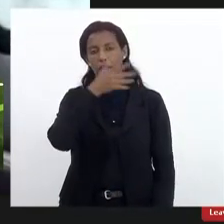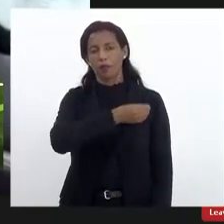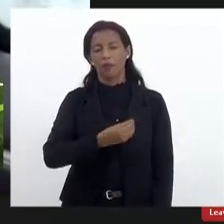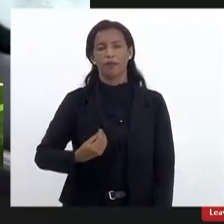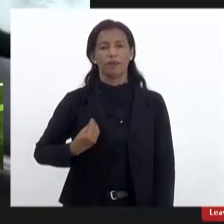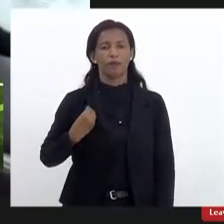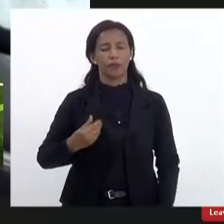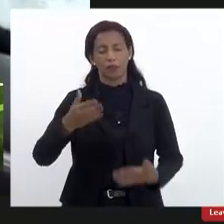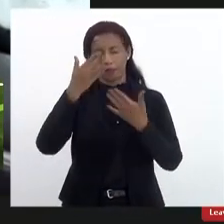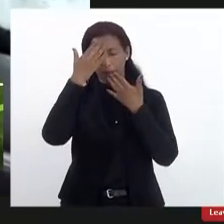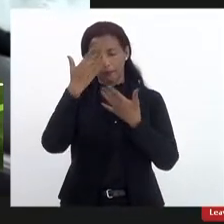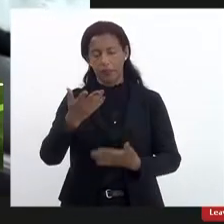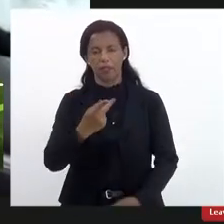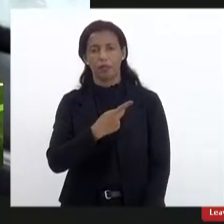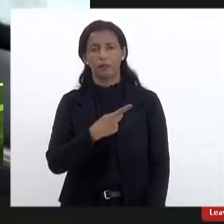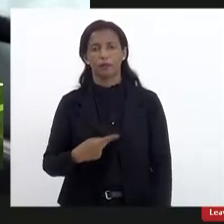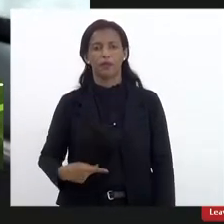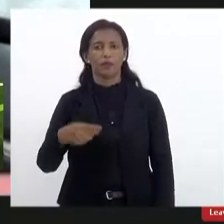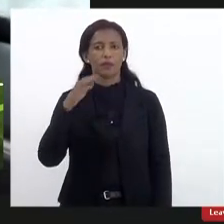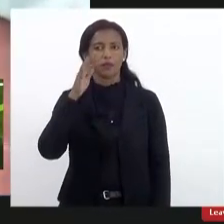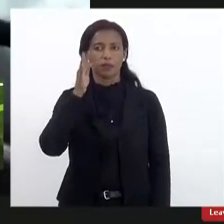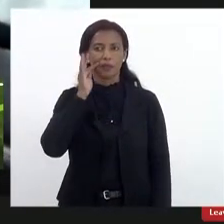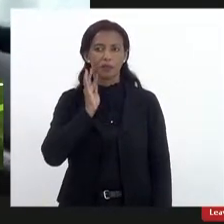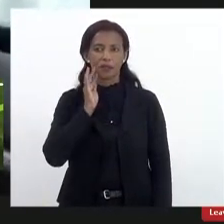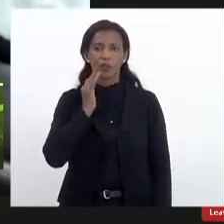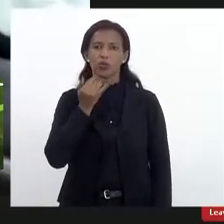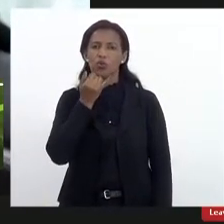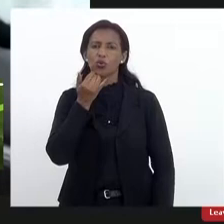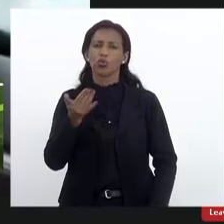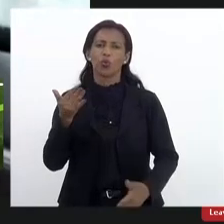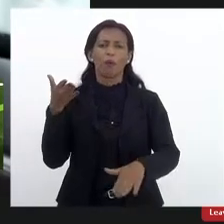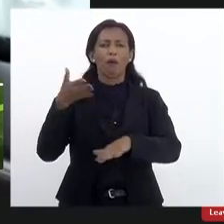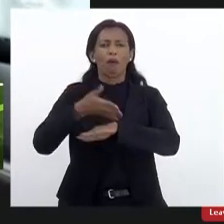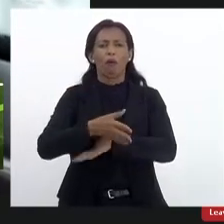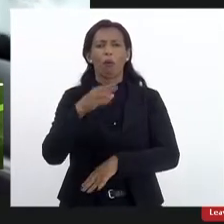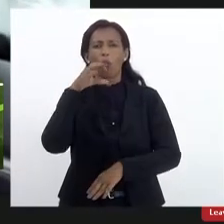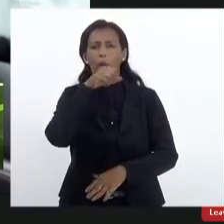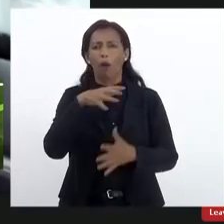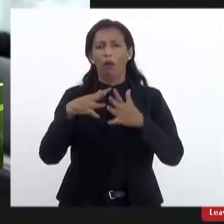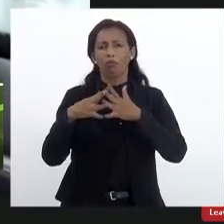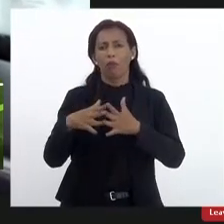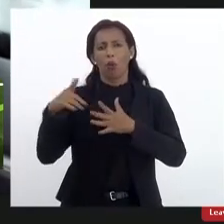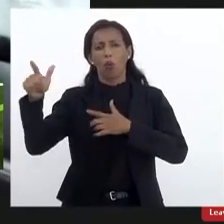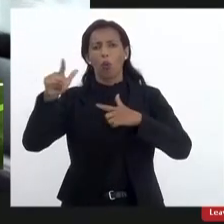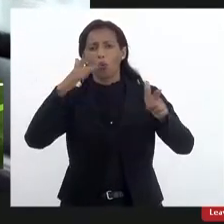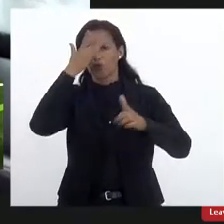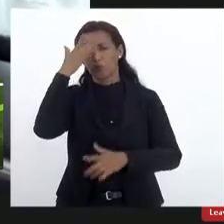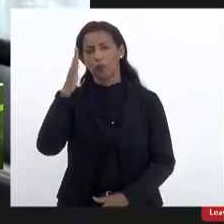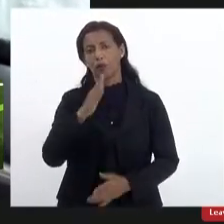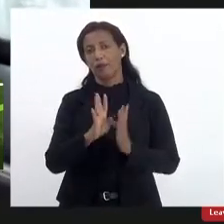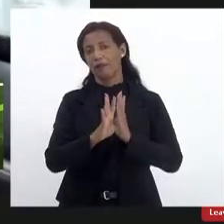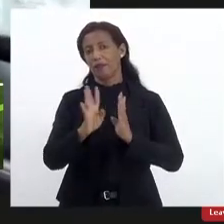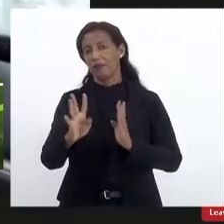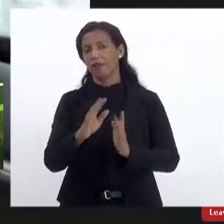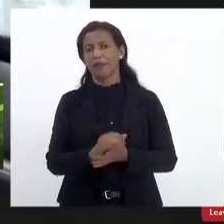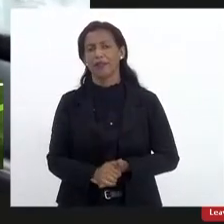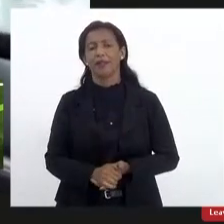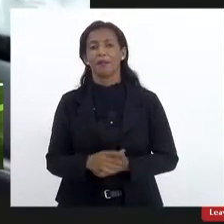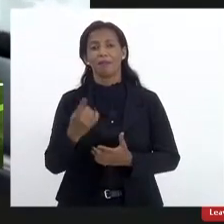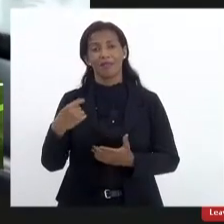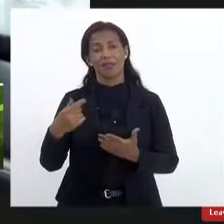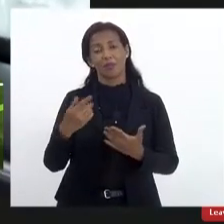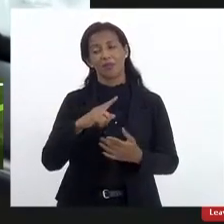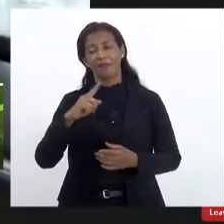obrigado presidente Flávio Serafini desculpa ter entrado correndo aqui e atrapalhado outras pessoas que já estavam na fila mas eu precisei me desconectar